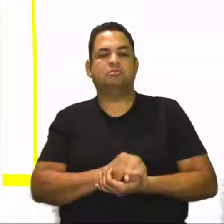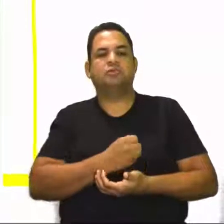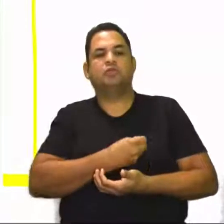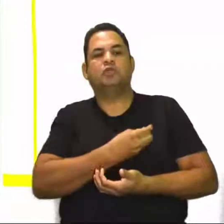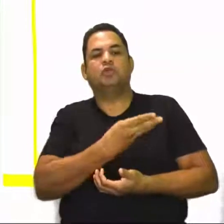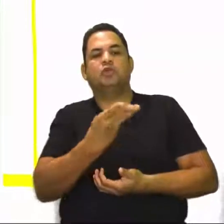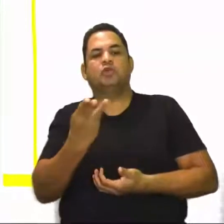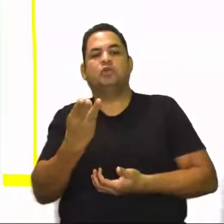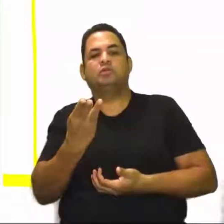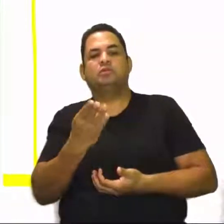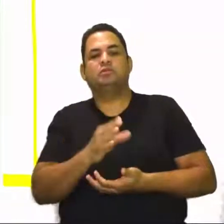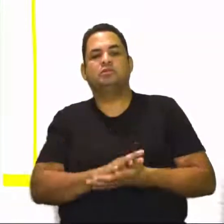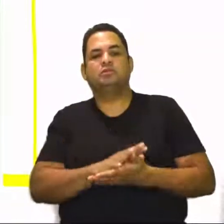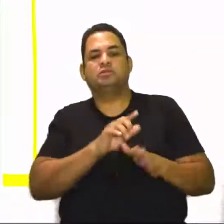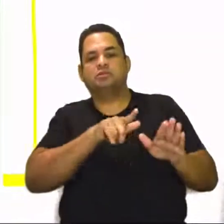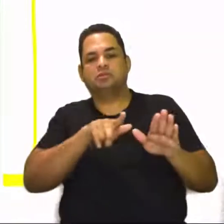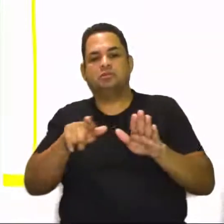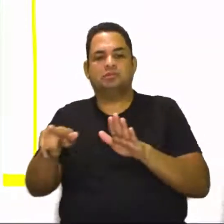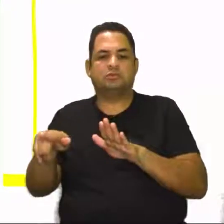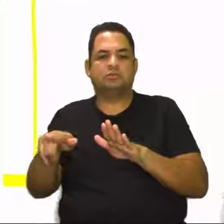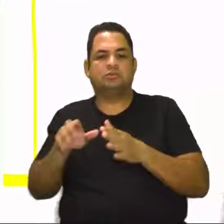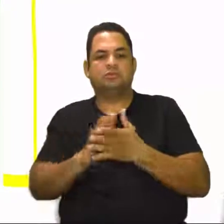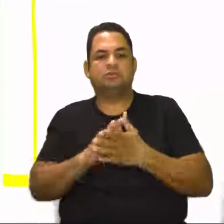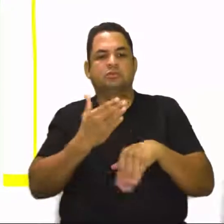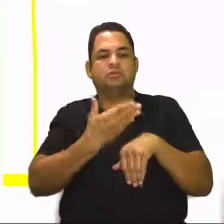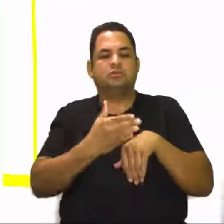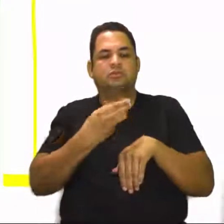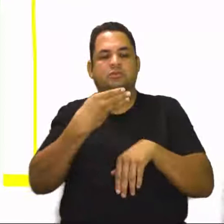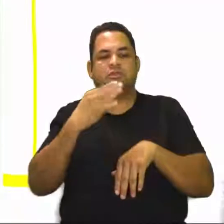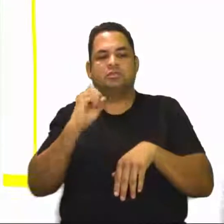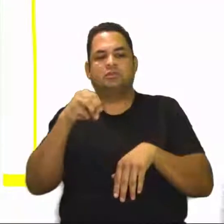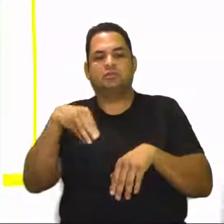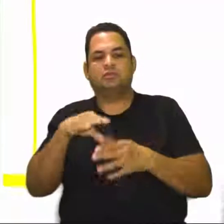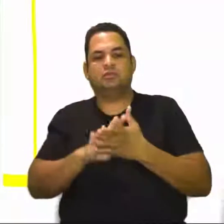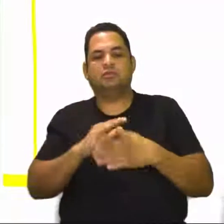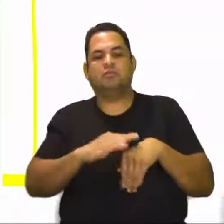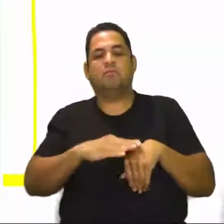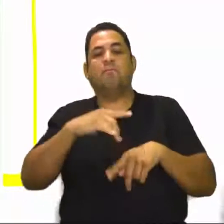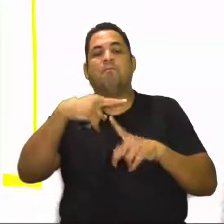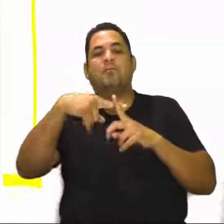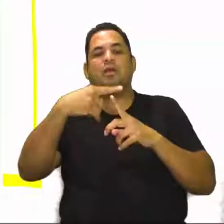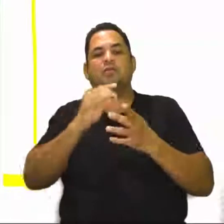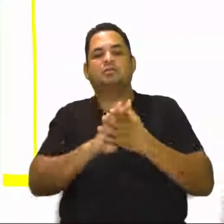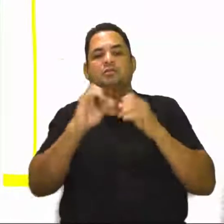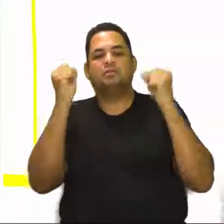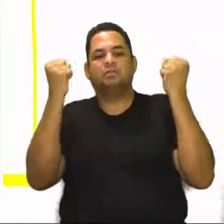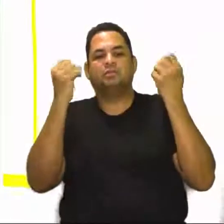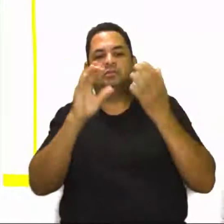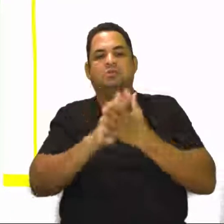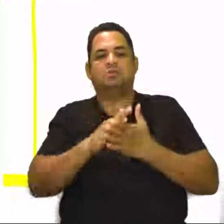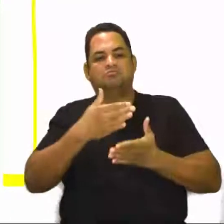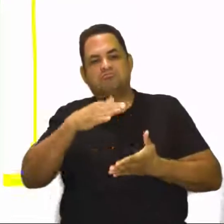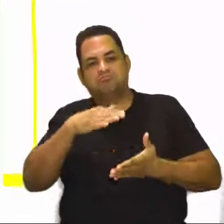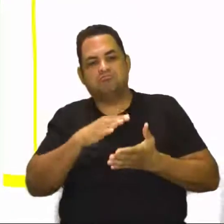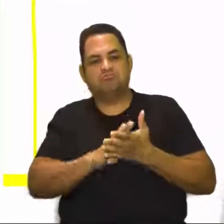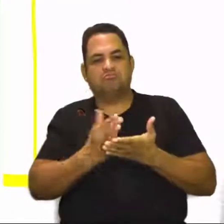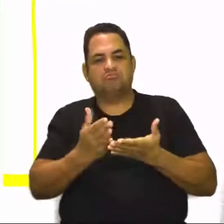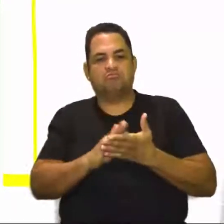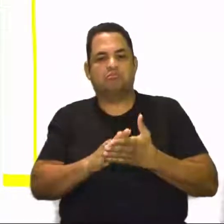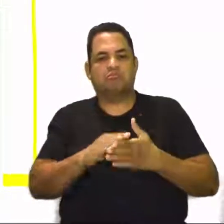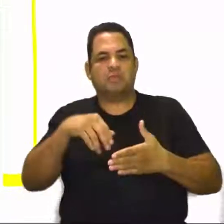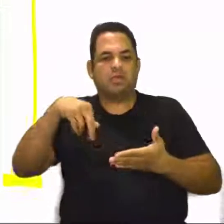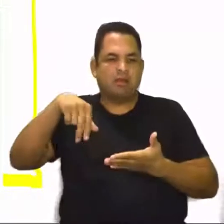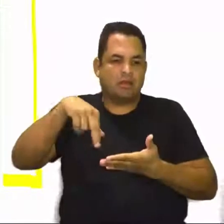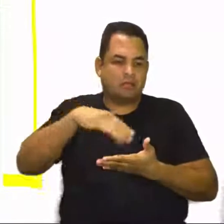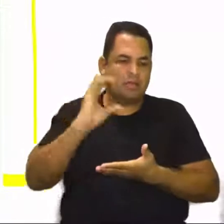Quantas vezes por semana você pratica 30 minutos ou mais de atividade física moderada, incluindo aí